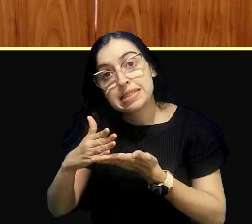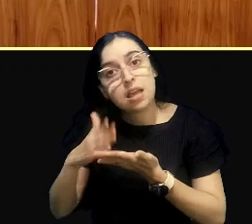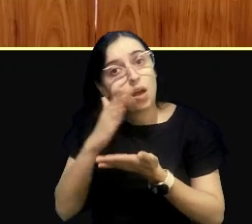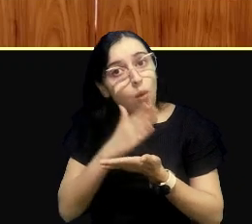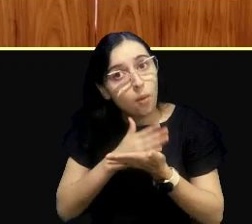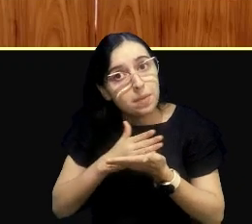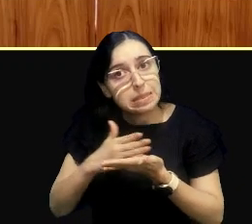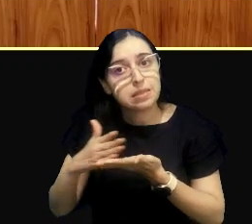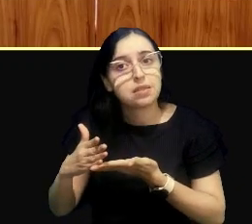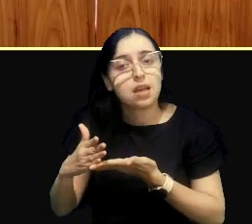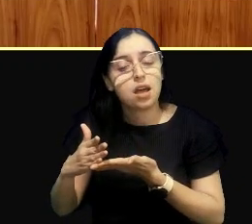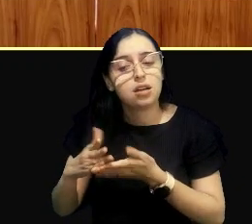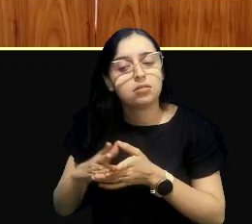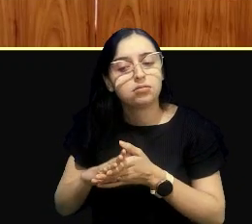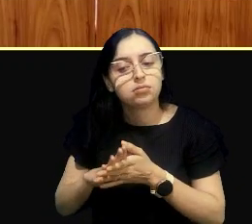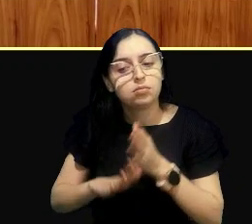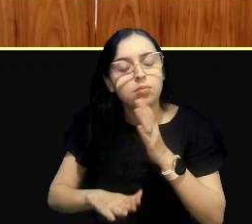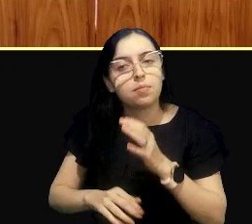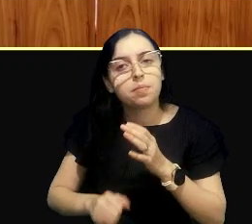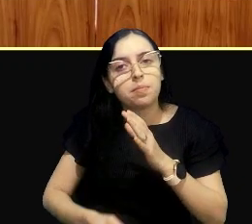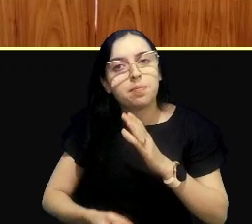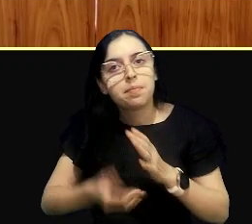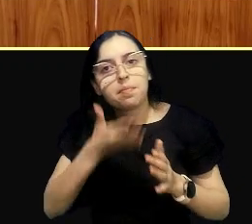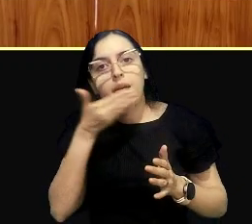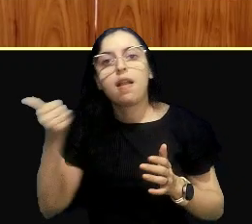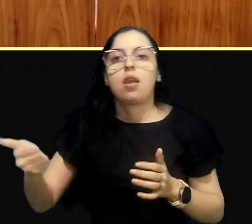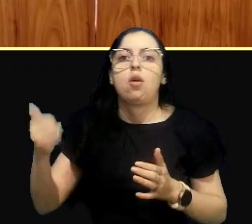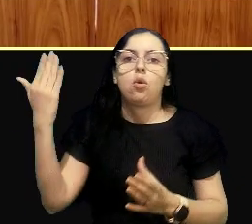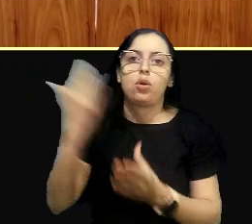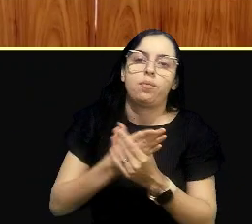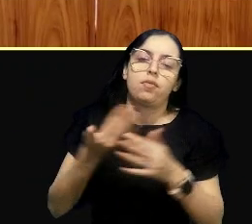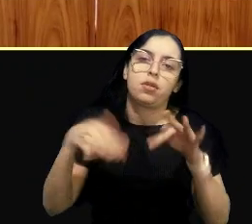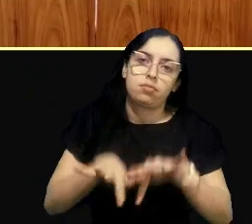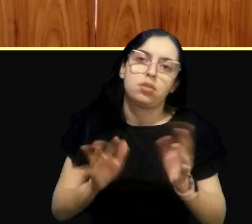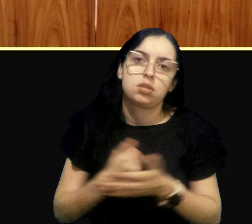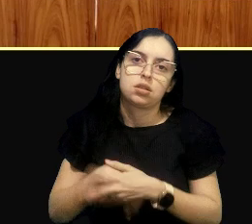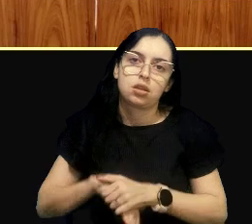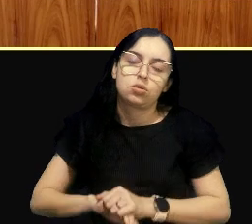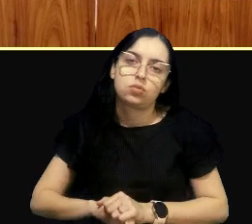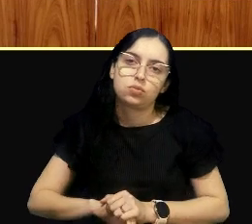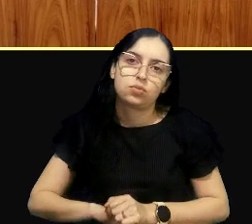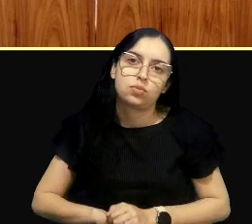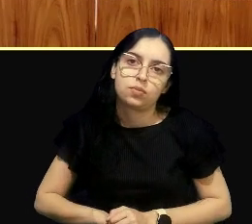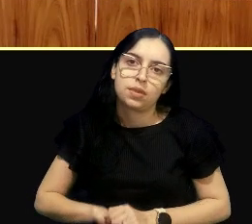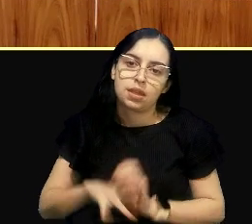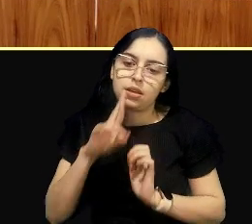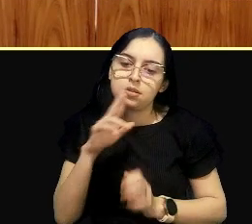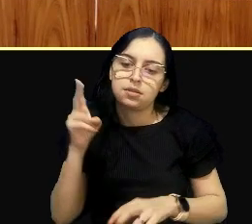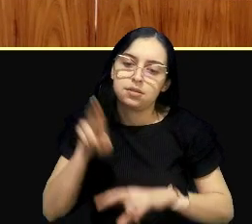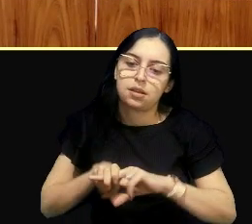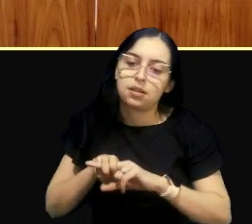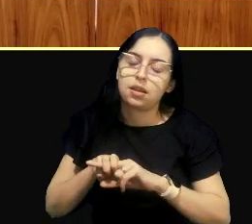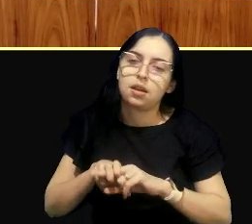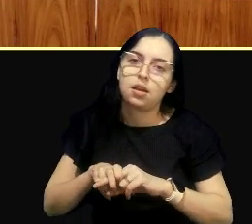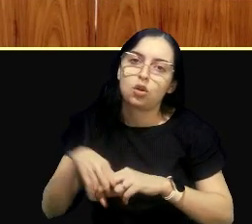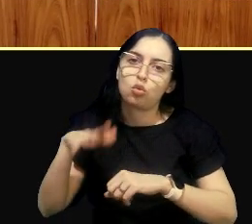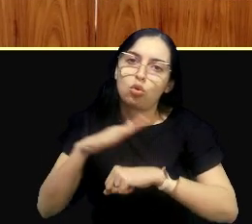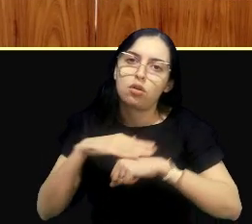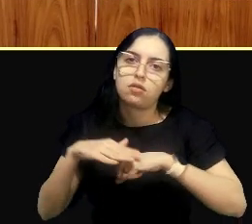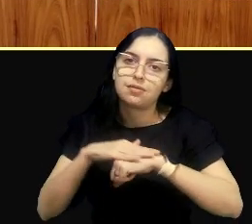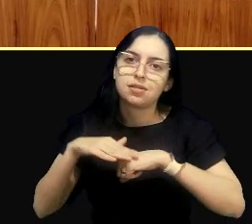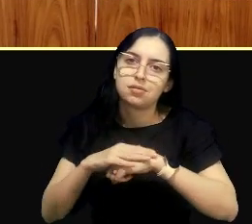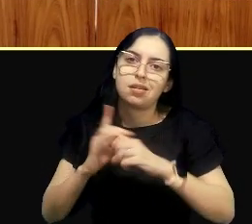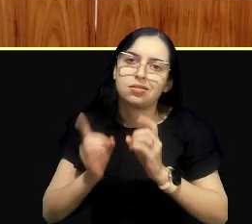a ter maior efetividade nesses casos é sentar e conversar todos